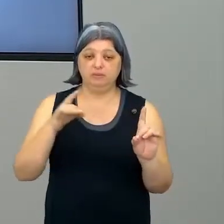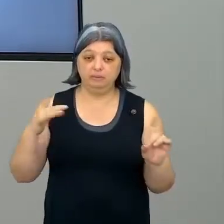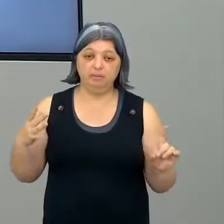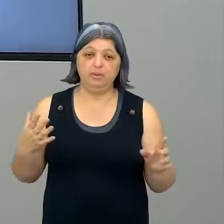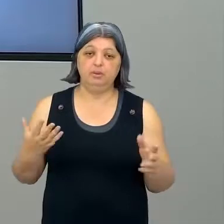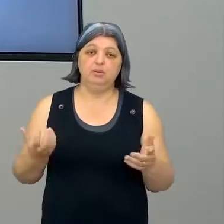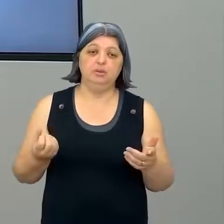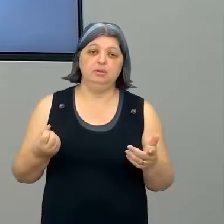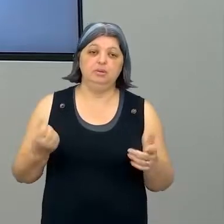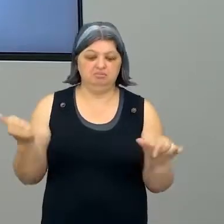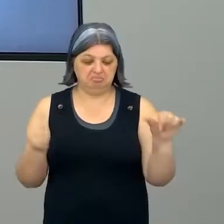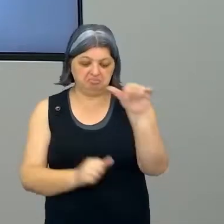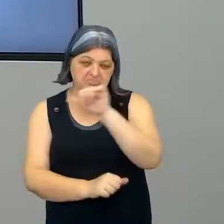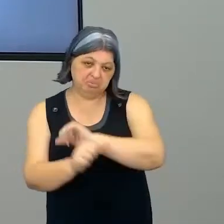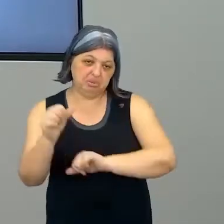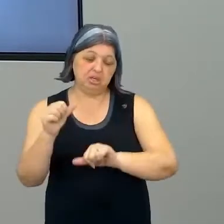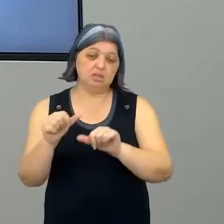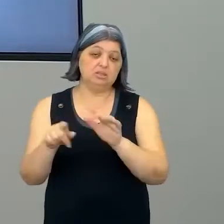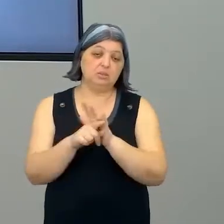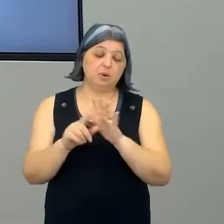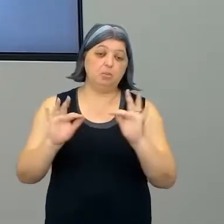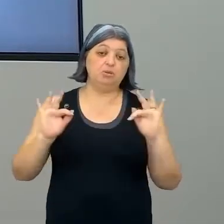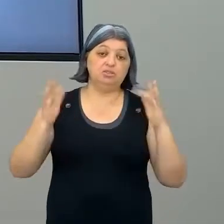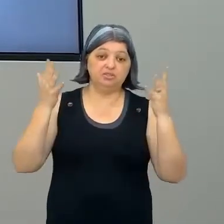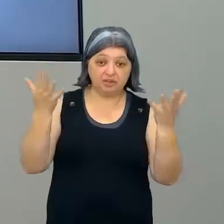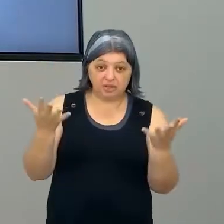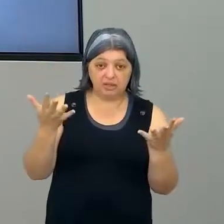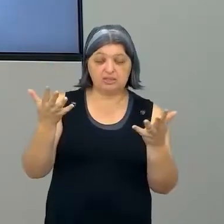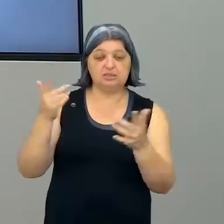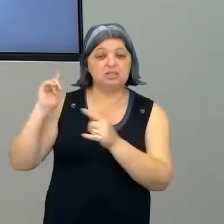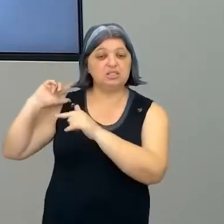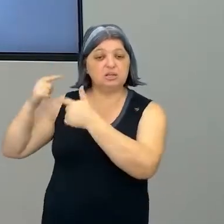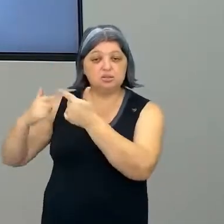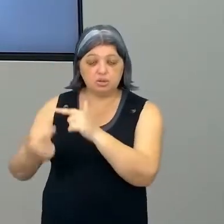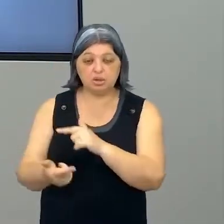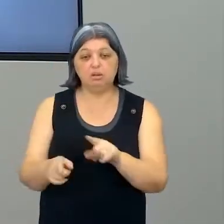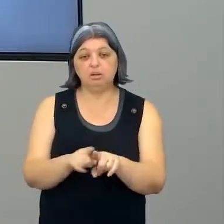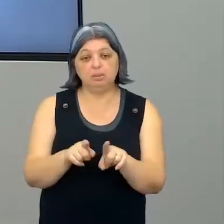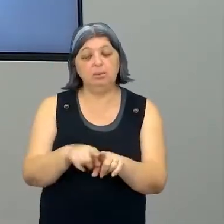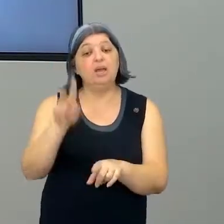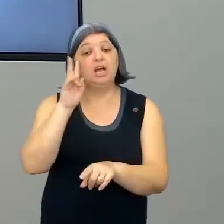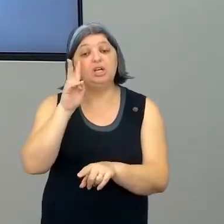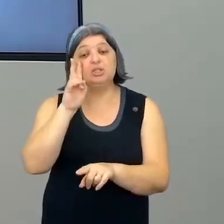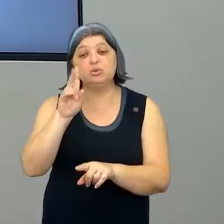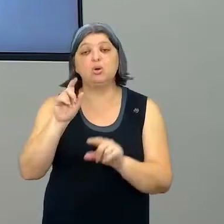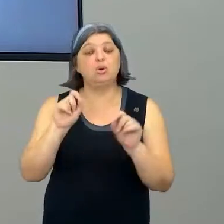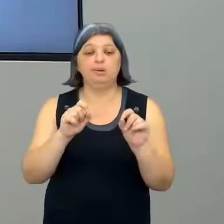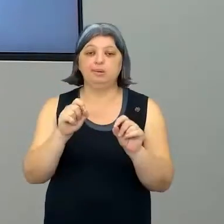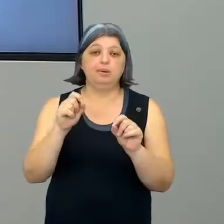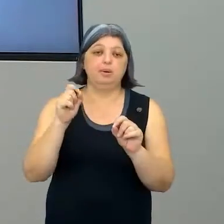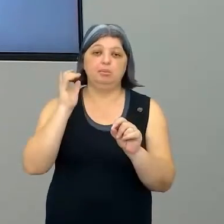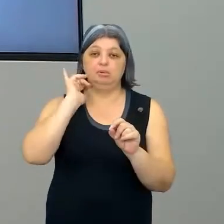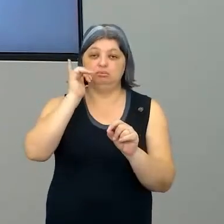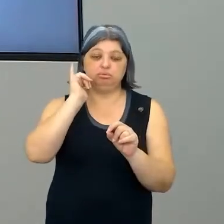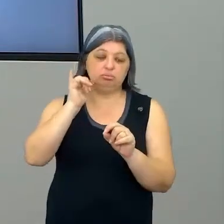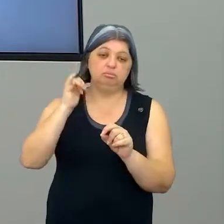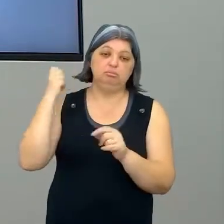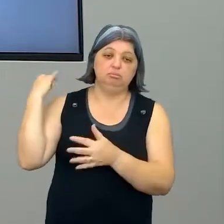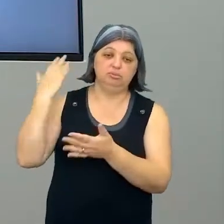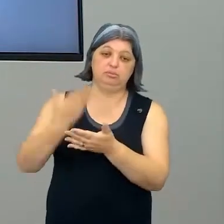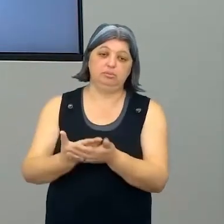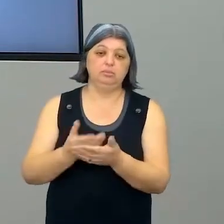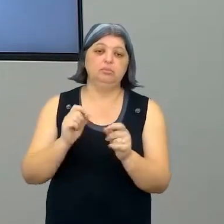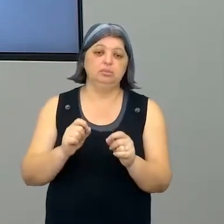mudanças em festas tradicionais? Ou a história de festas tradicionais? Quais são os elementos que, vamos dizer,